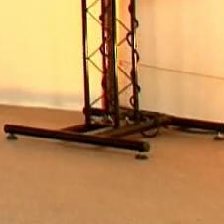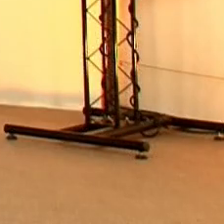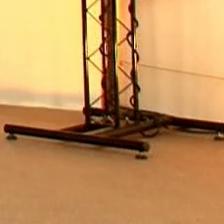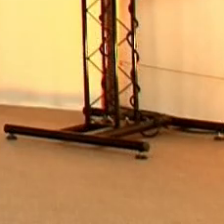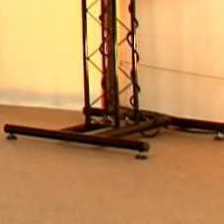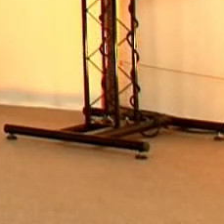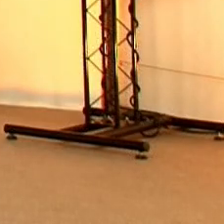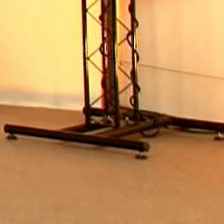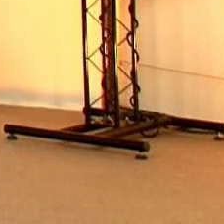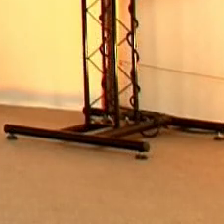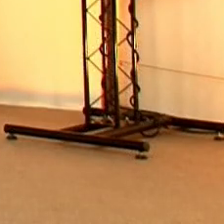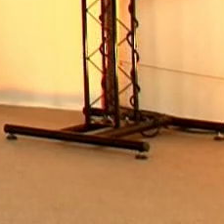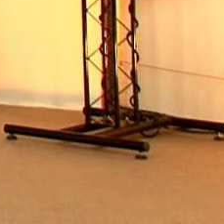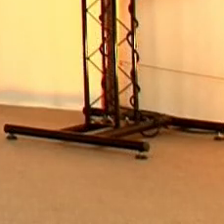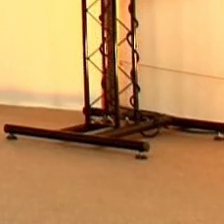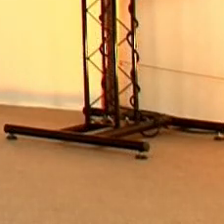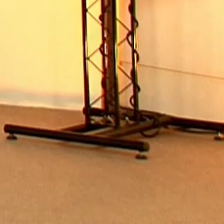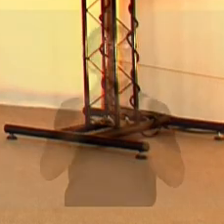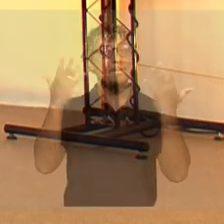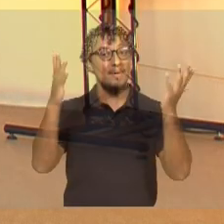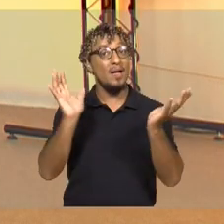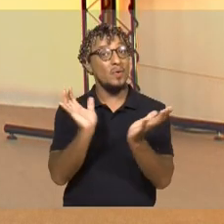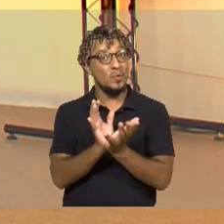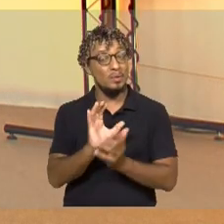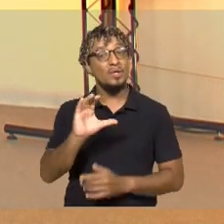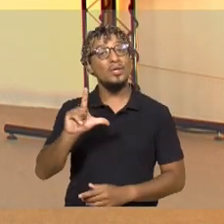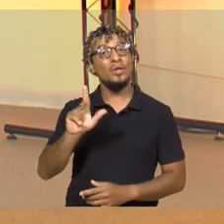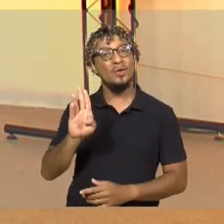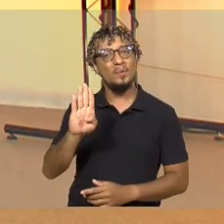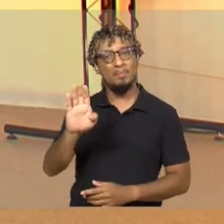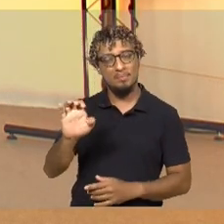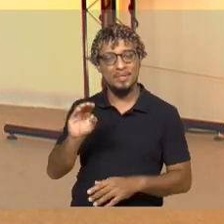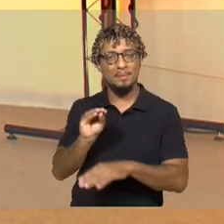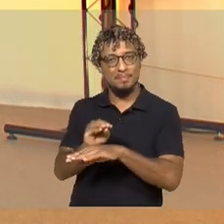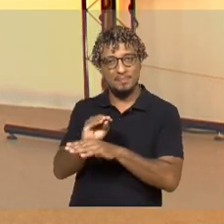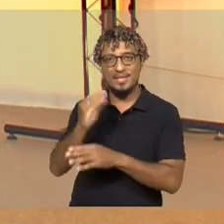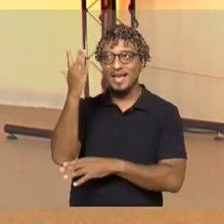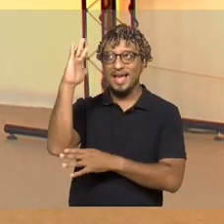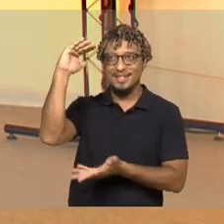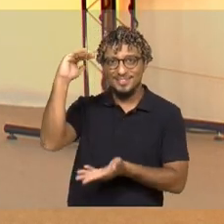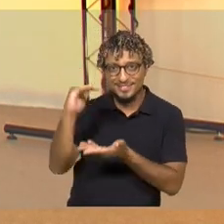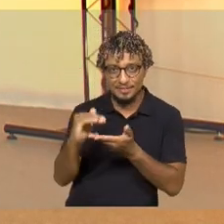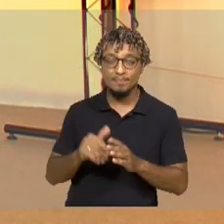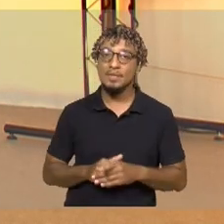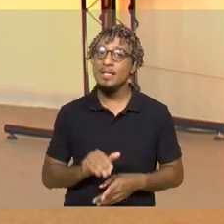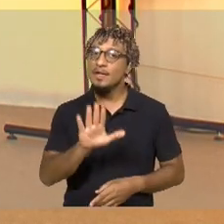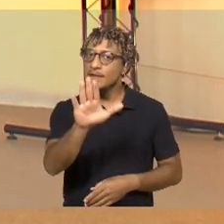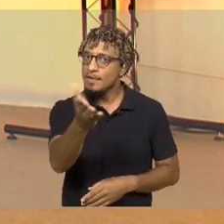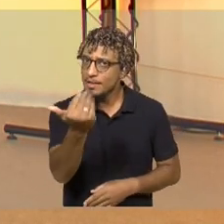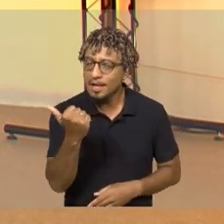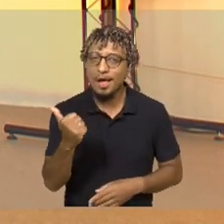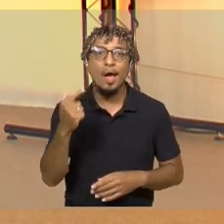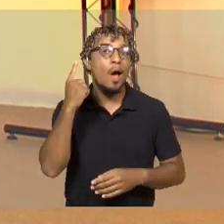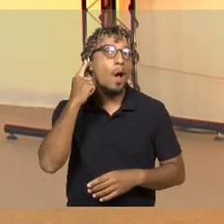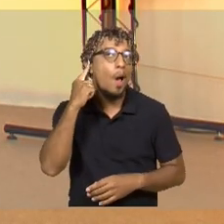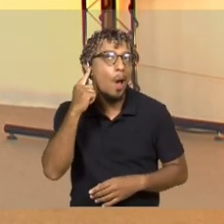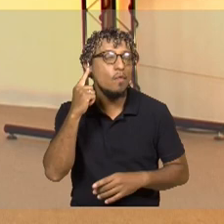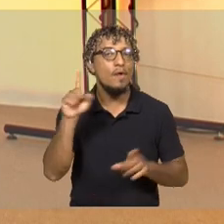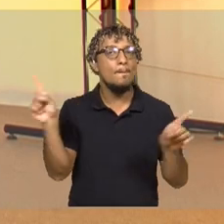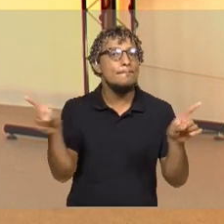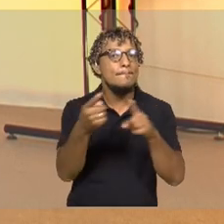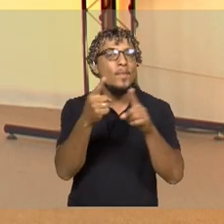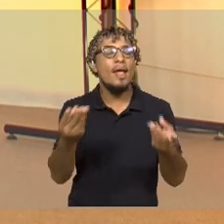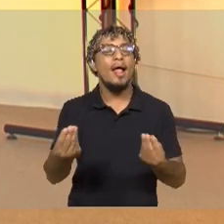Muito legal, parabéns à turma do Clube de Bonsai. Bem legal. Gente, ouvir música não é apenas uma forma de